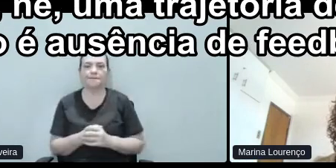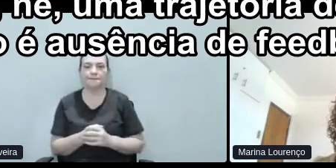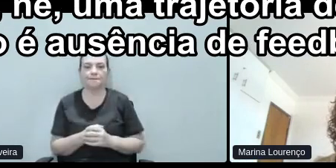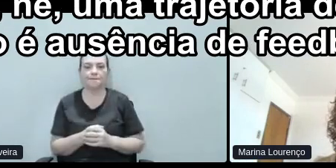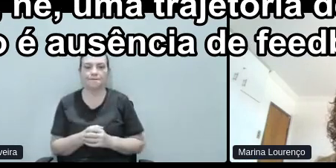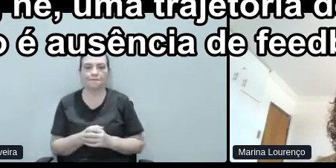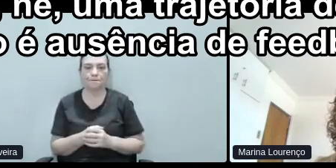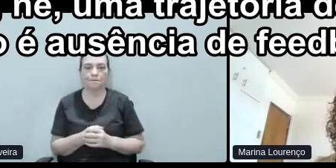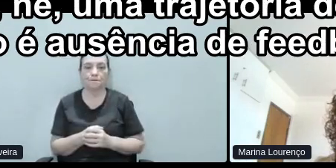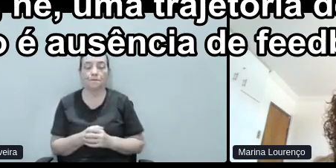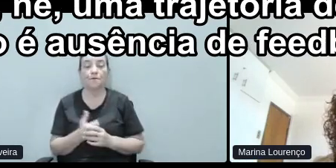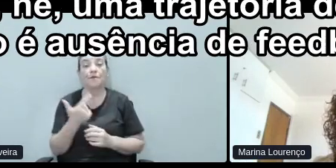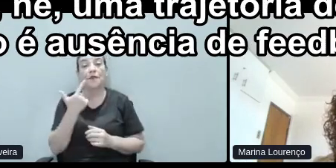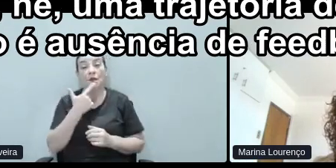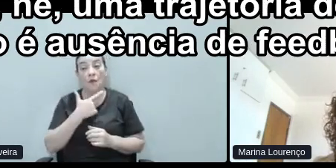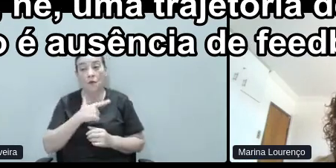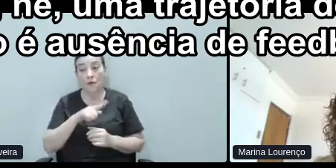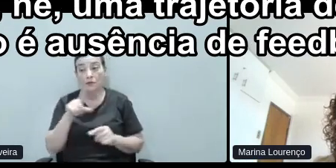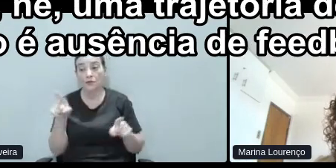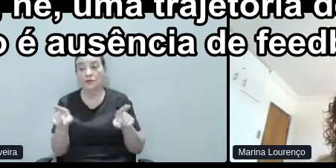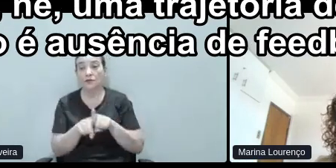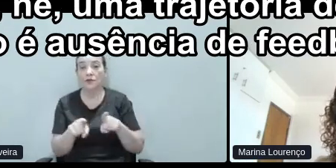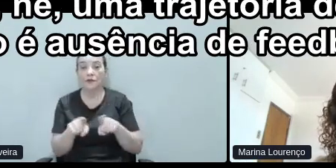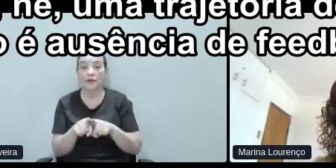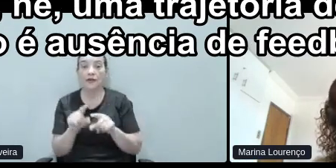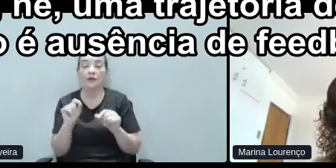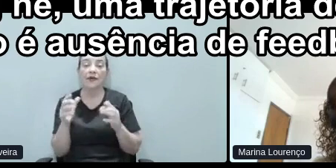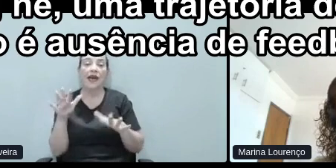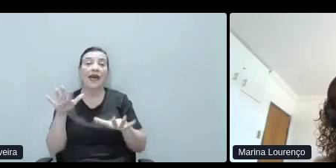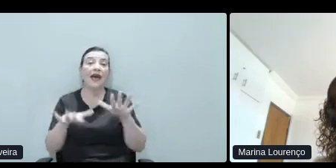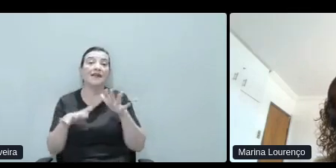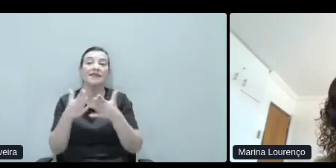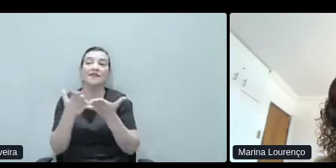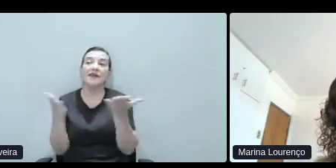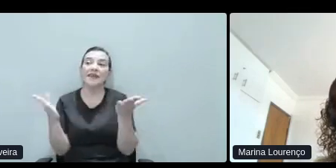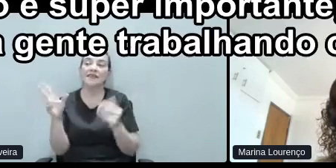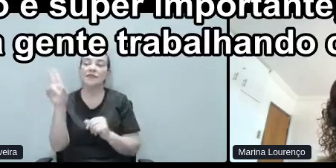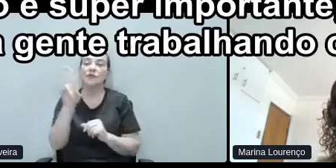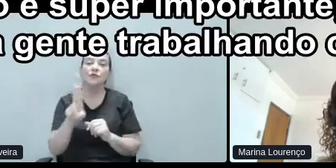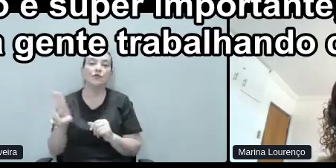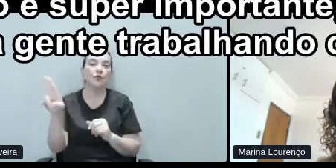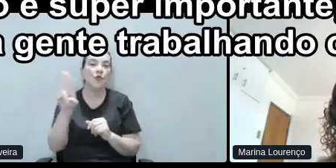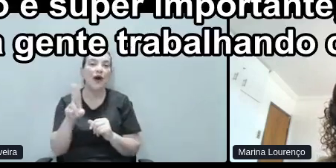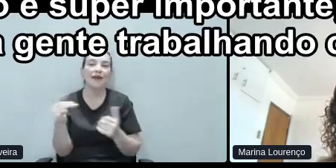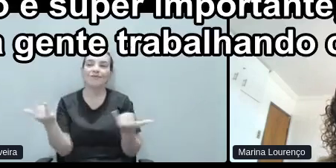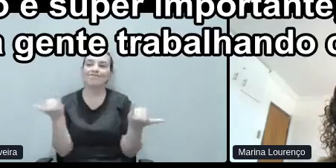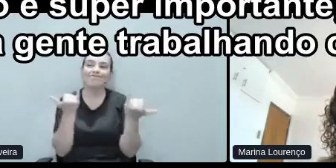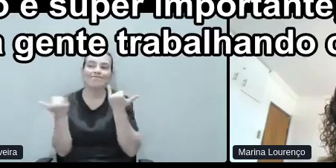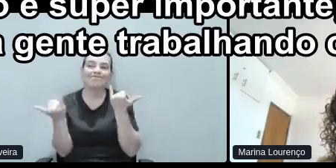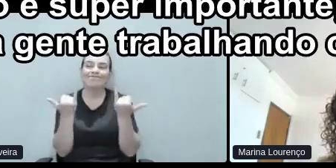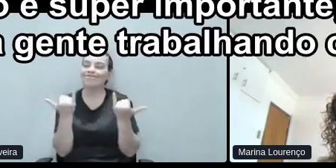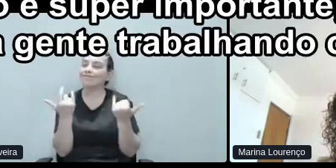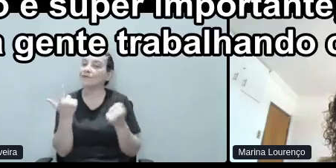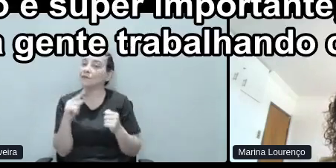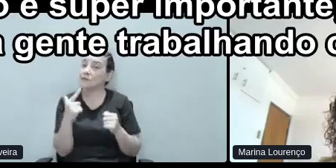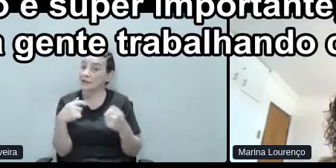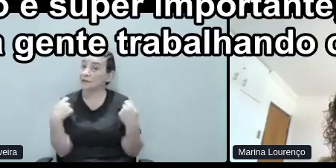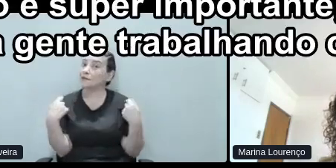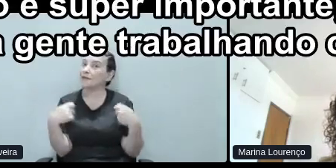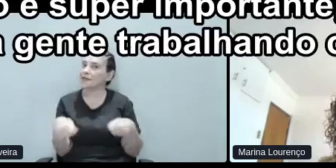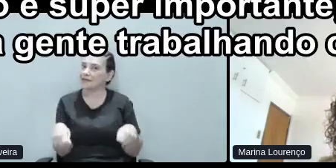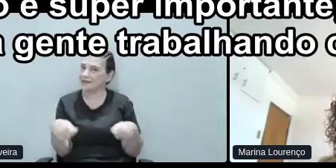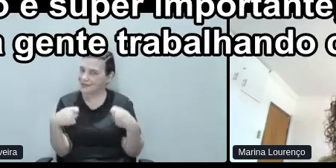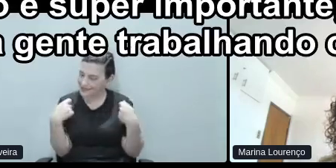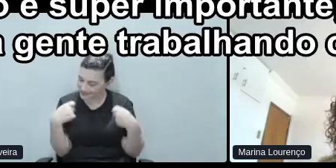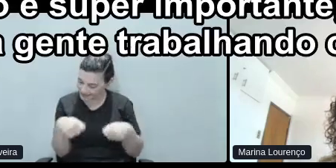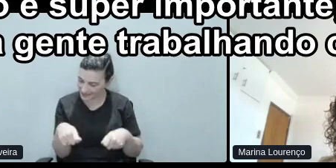E outro ponto, é a ausência de feedback dos usuários. E isso é super importante, o feedback.